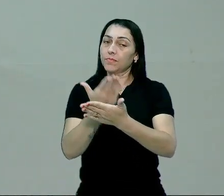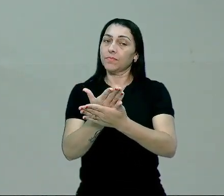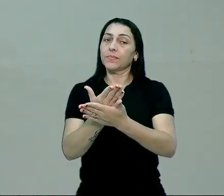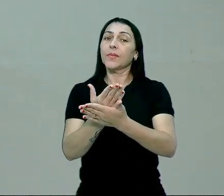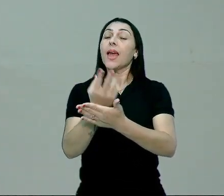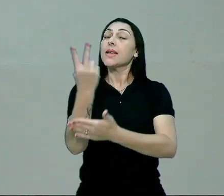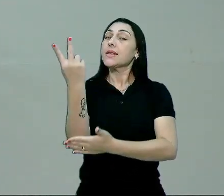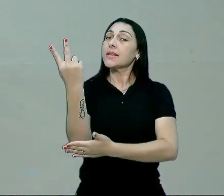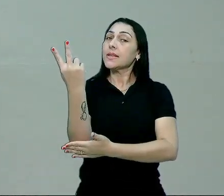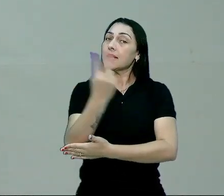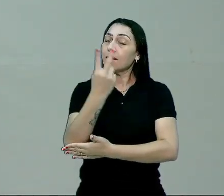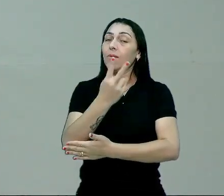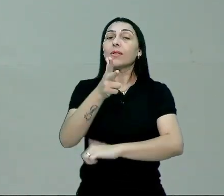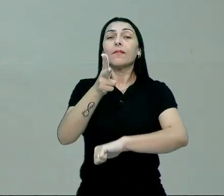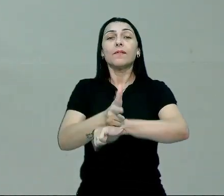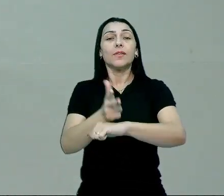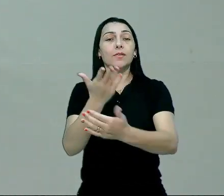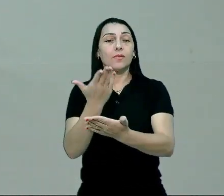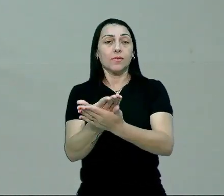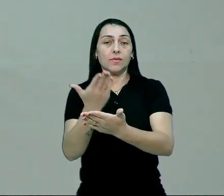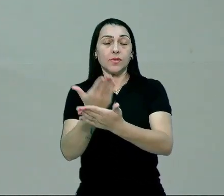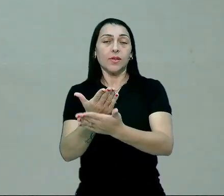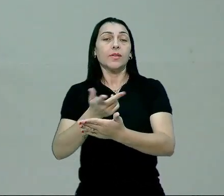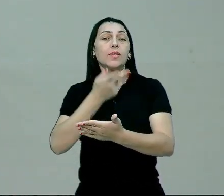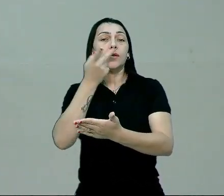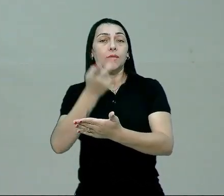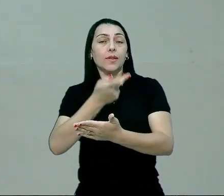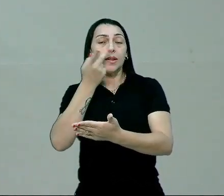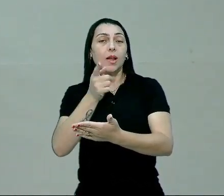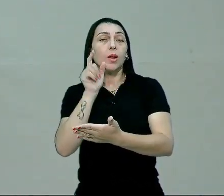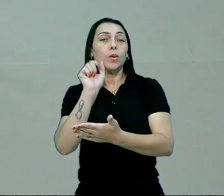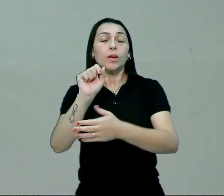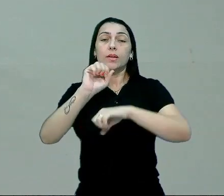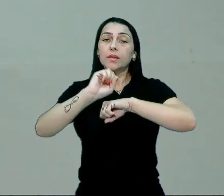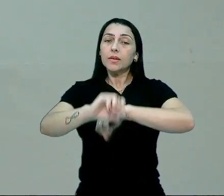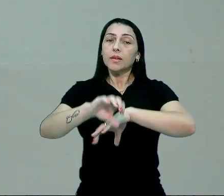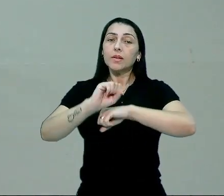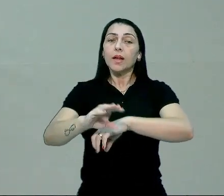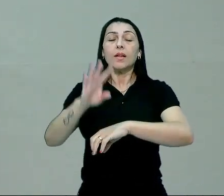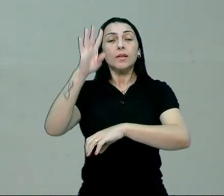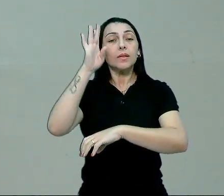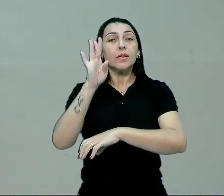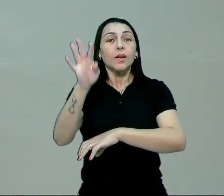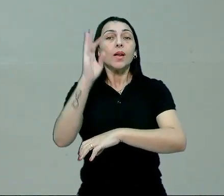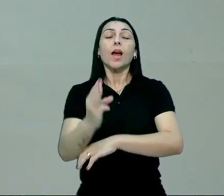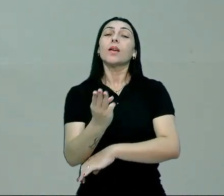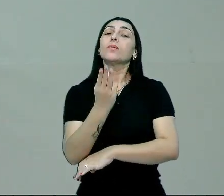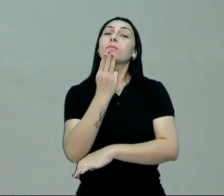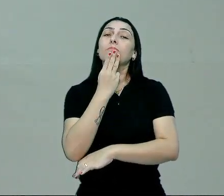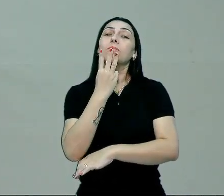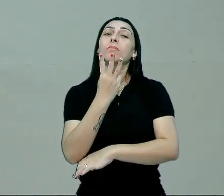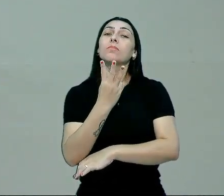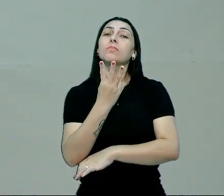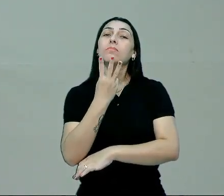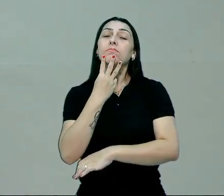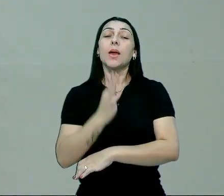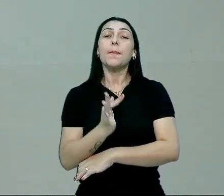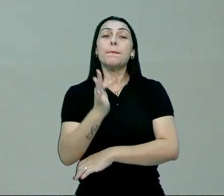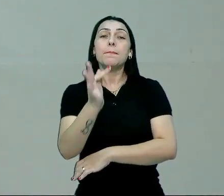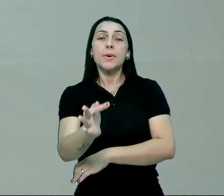é a nossa segunda videoaula em que eu estou tratando a respeito da teoria de Max Weber. E